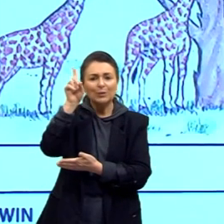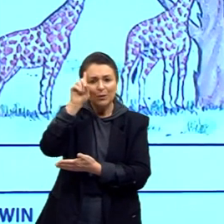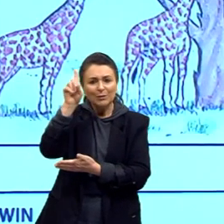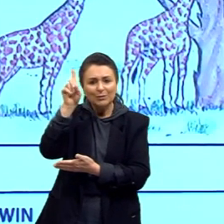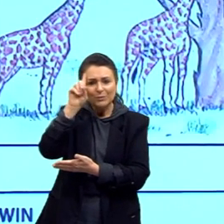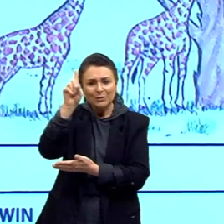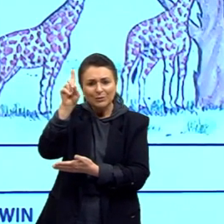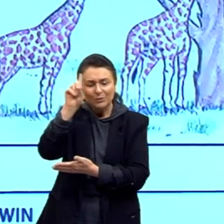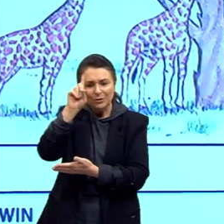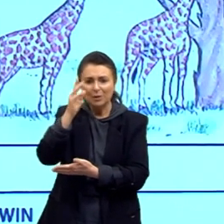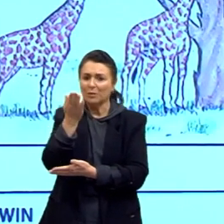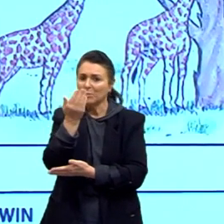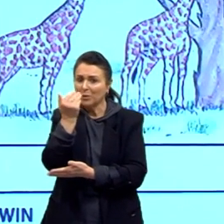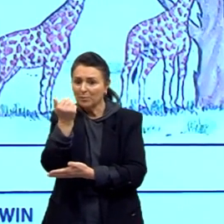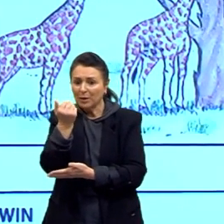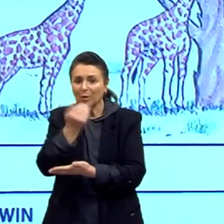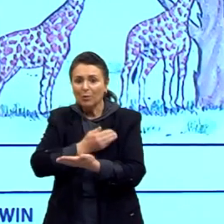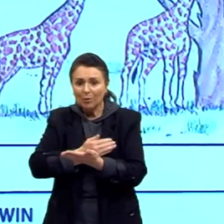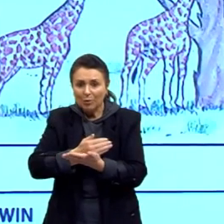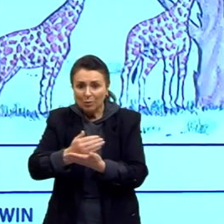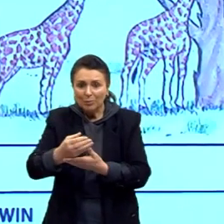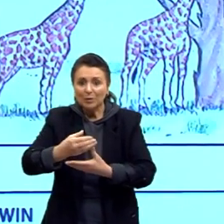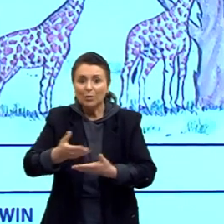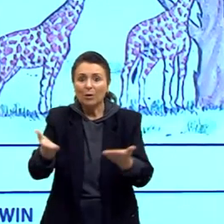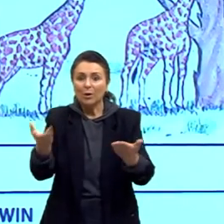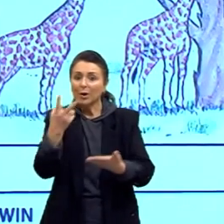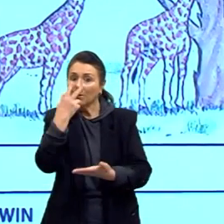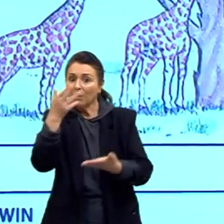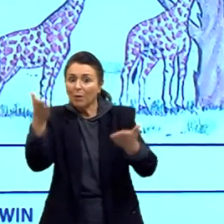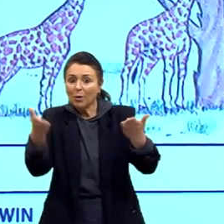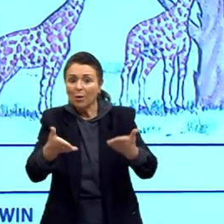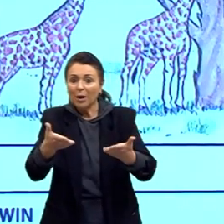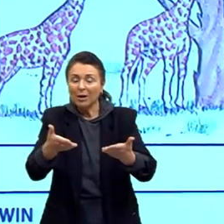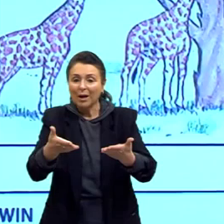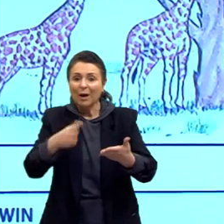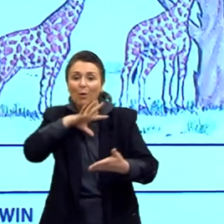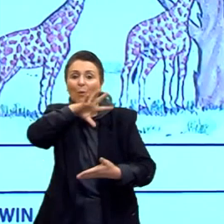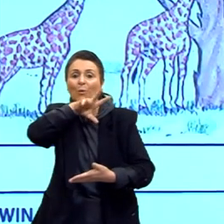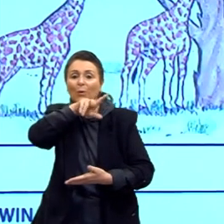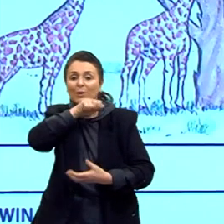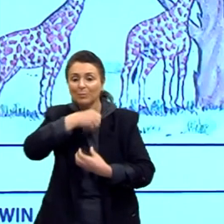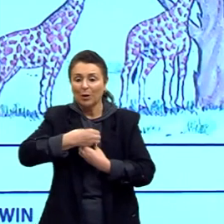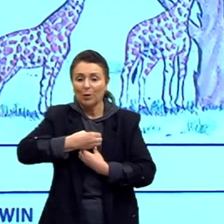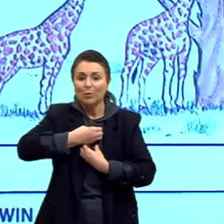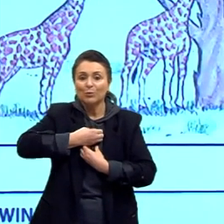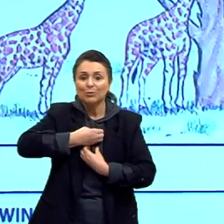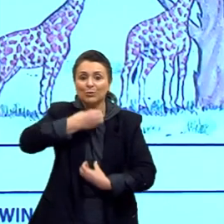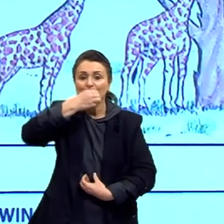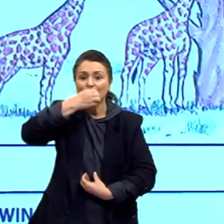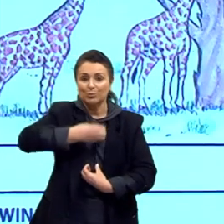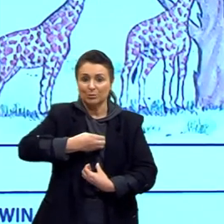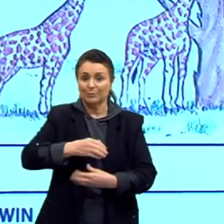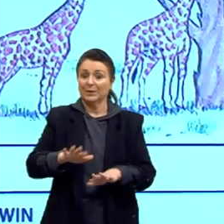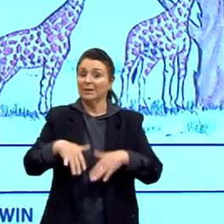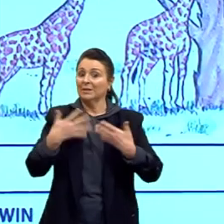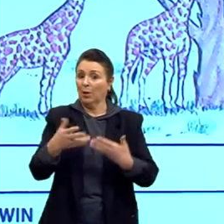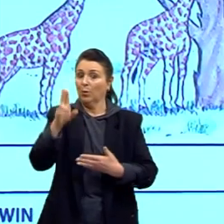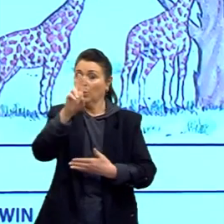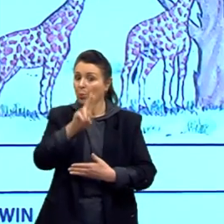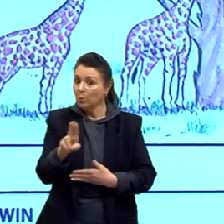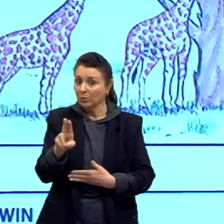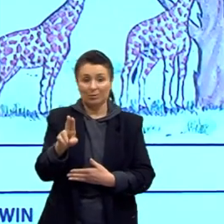origem às girafas atuais de pescoço longo. Portanto, pelo uso ou desuso e pela transmissão das